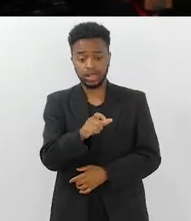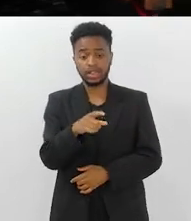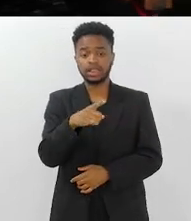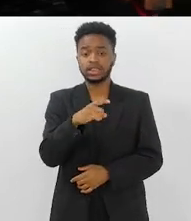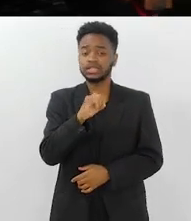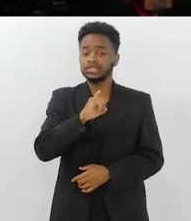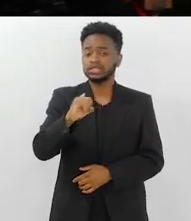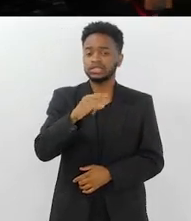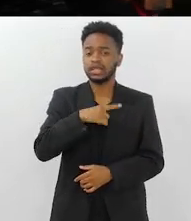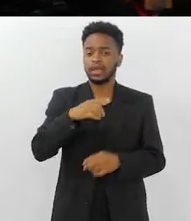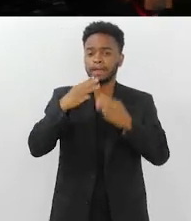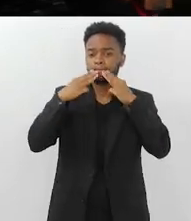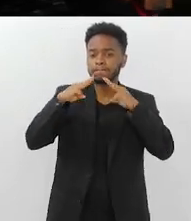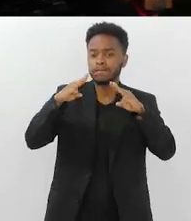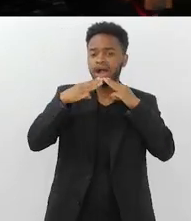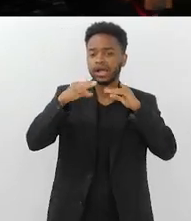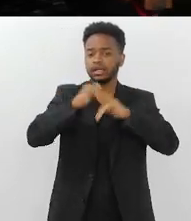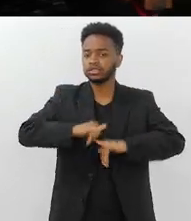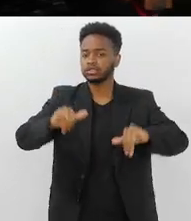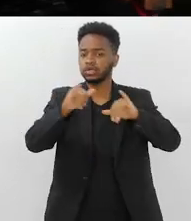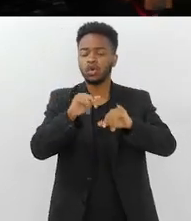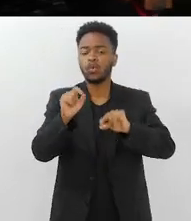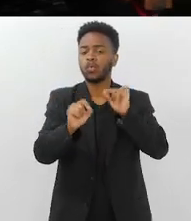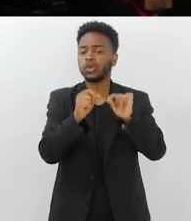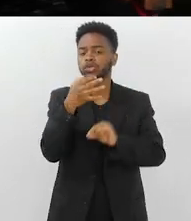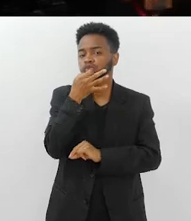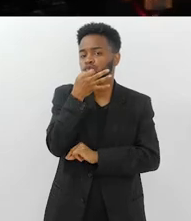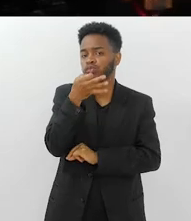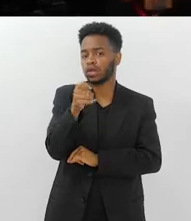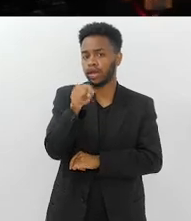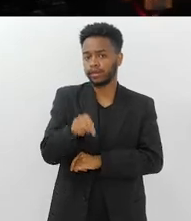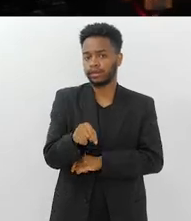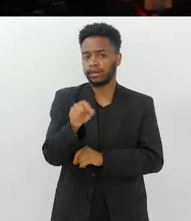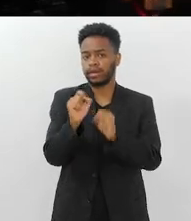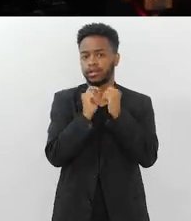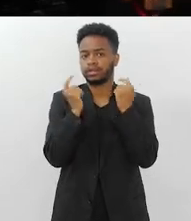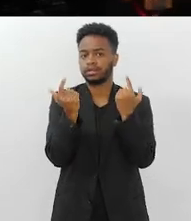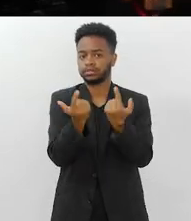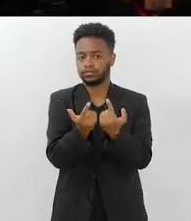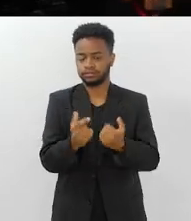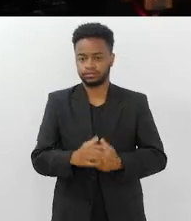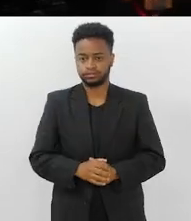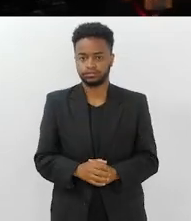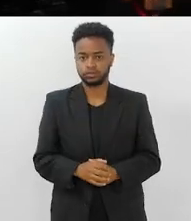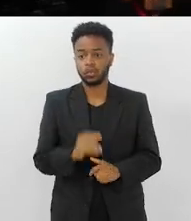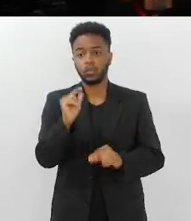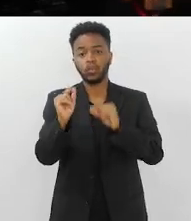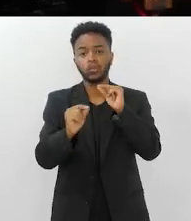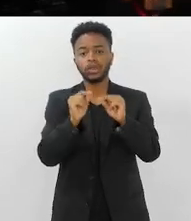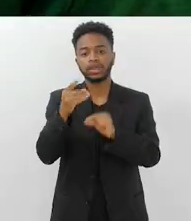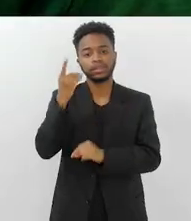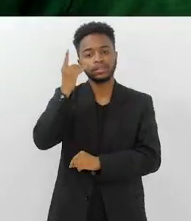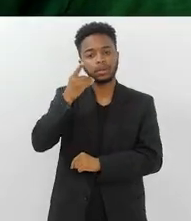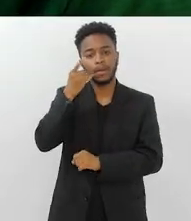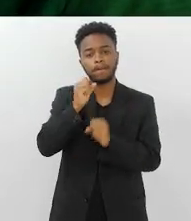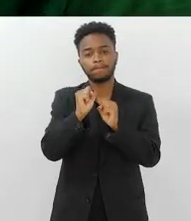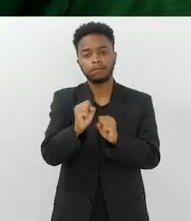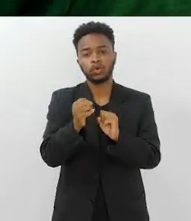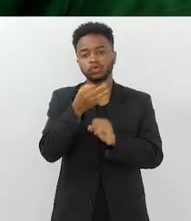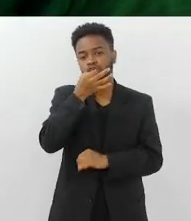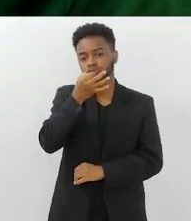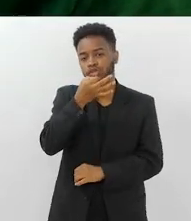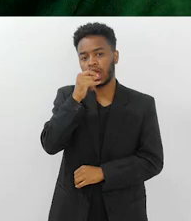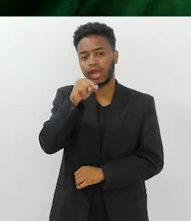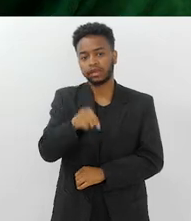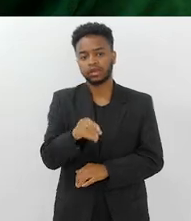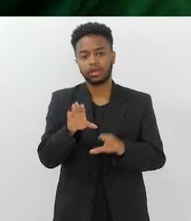campanha de marketing, o que você sugeriria aqui para uma casa legislativa? O que os deputados poderiam sugerir